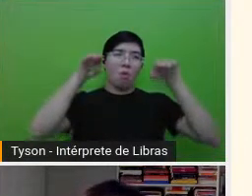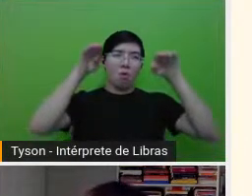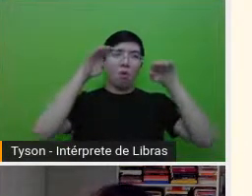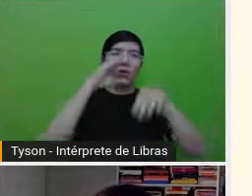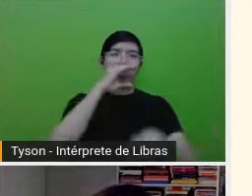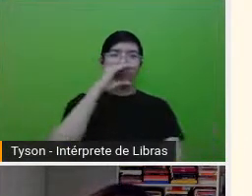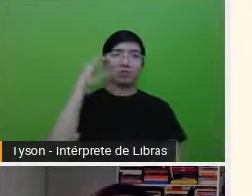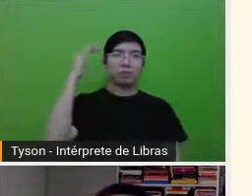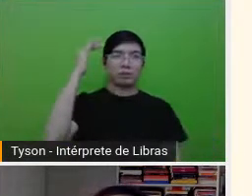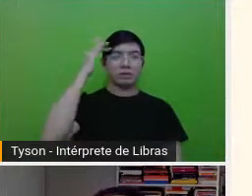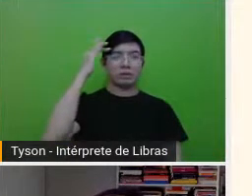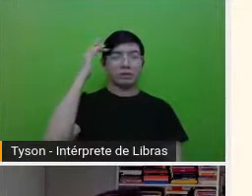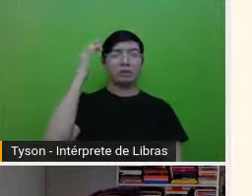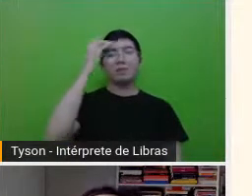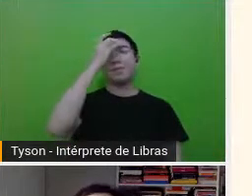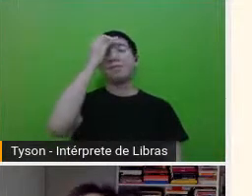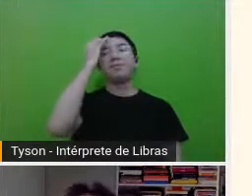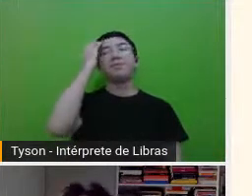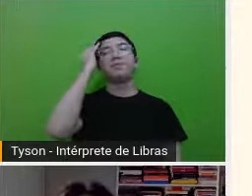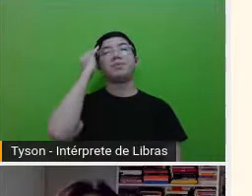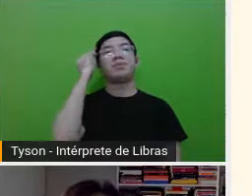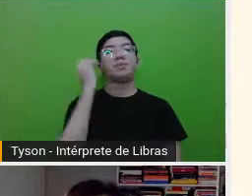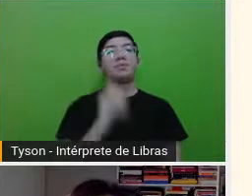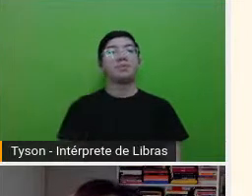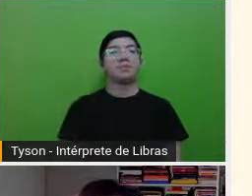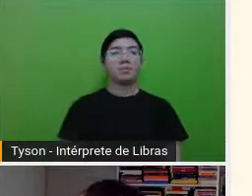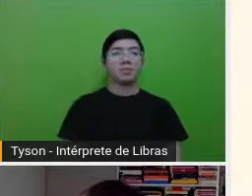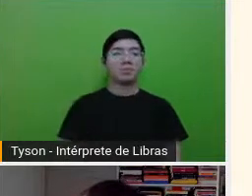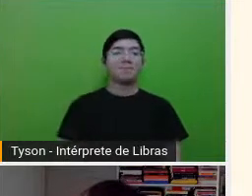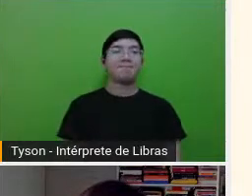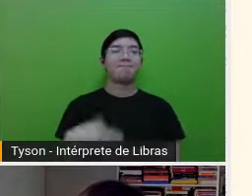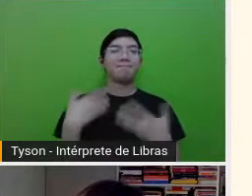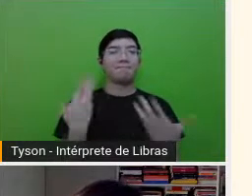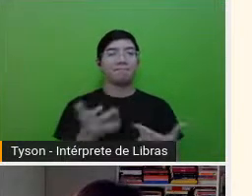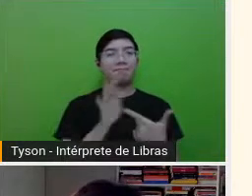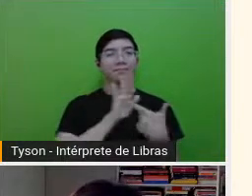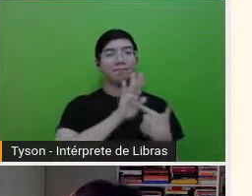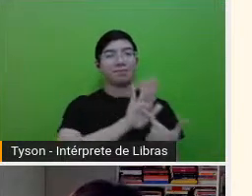traçando um retrato muito